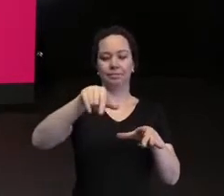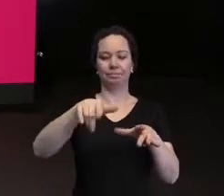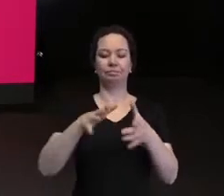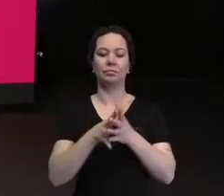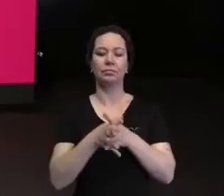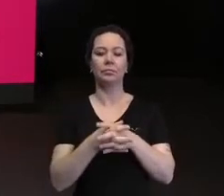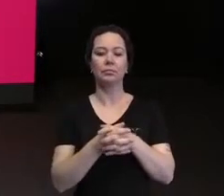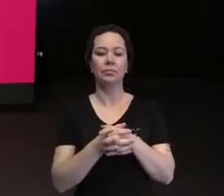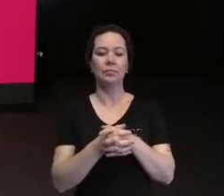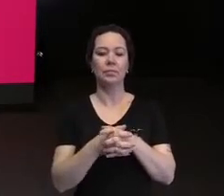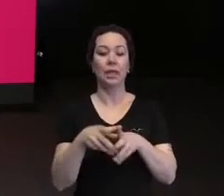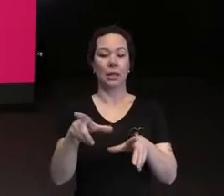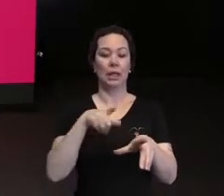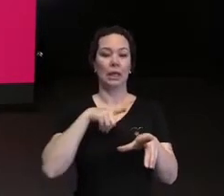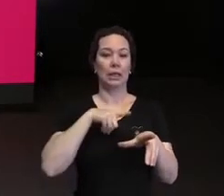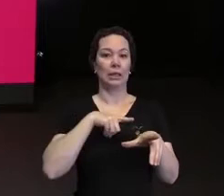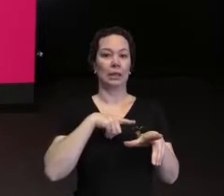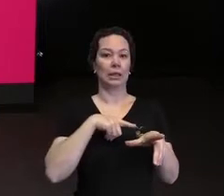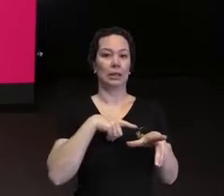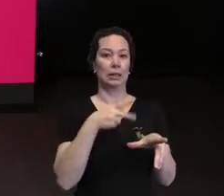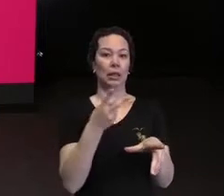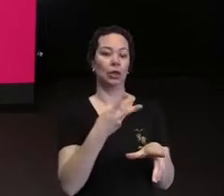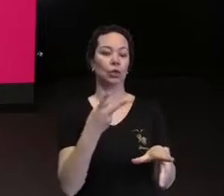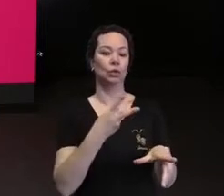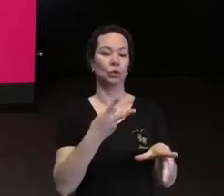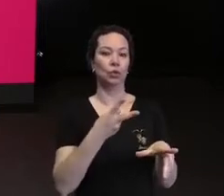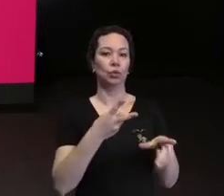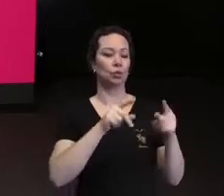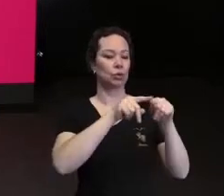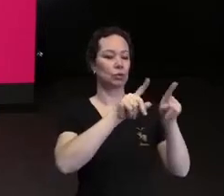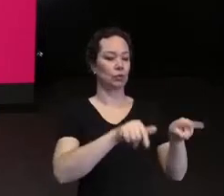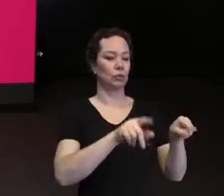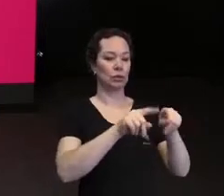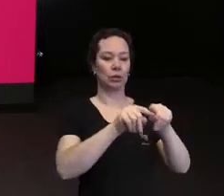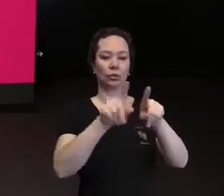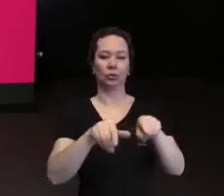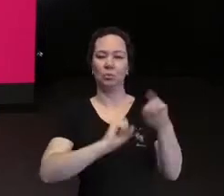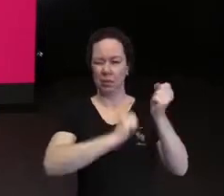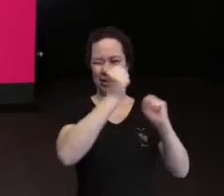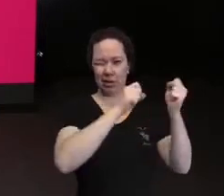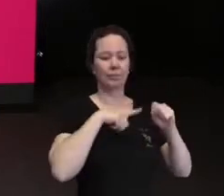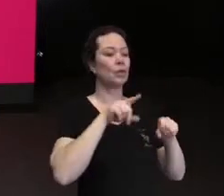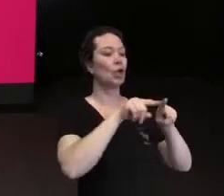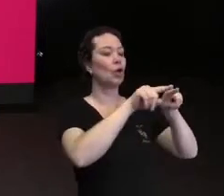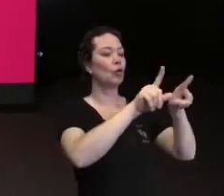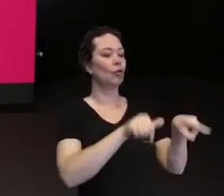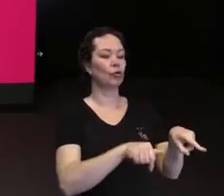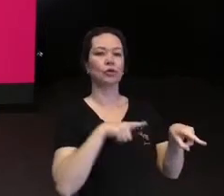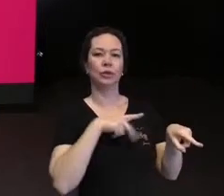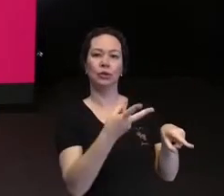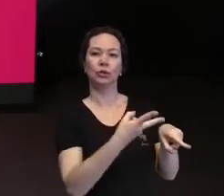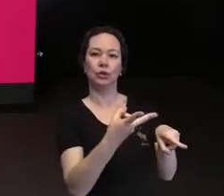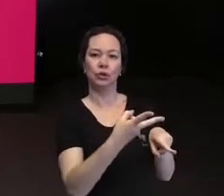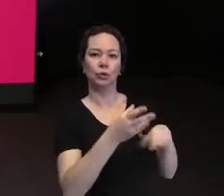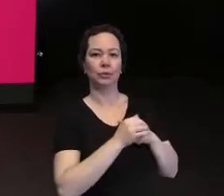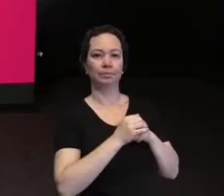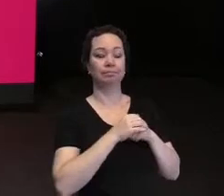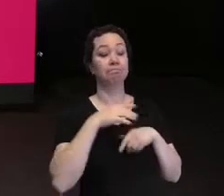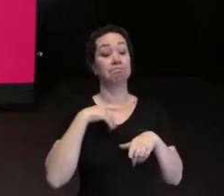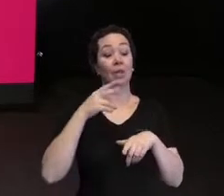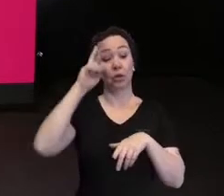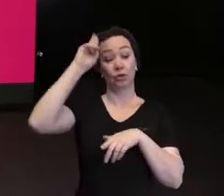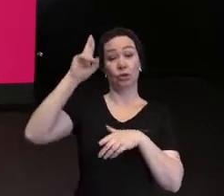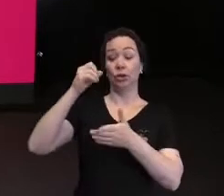duas colaboradoras e o gestor acabou de conseguir mais uma pessoa. E aí, para poder compor.